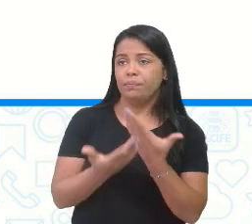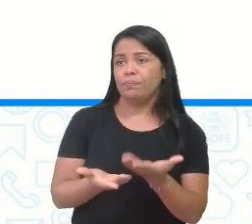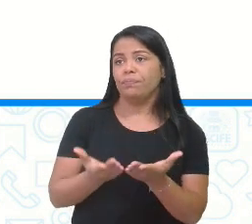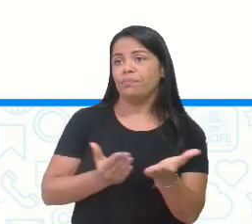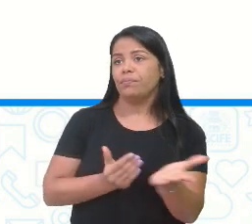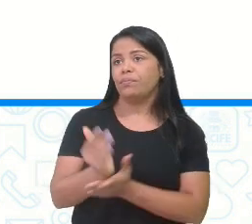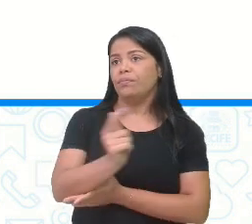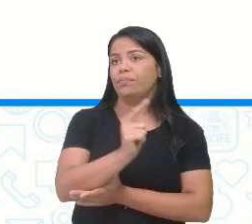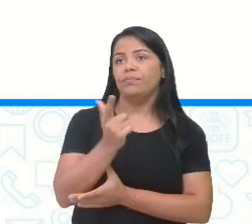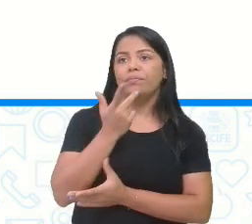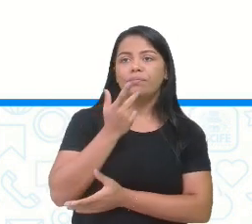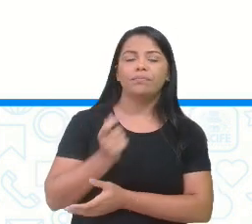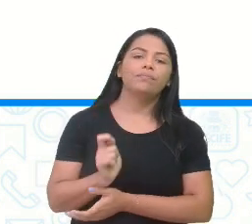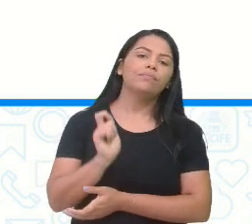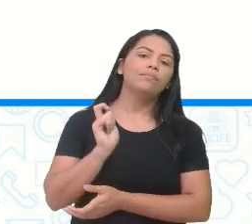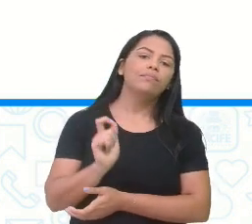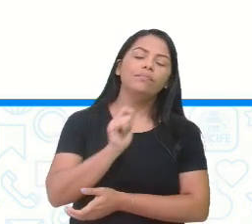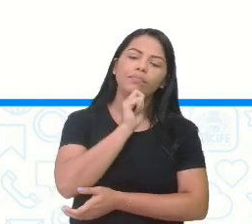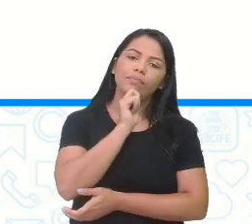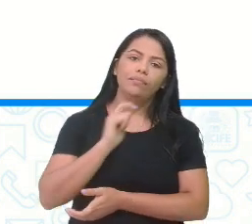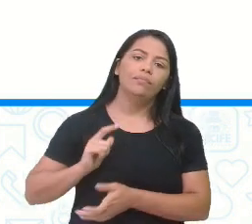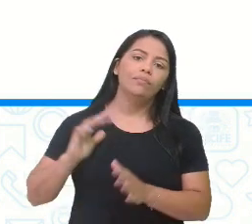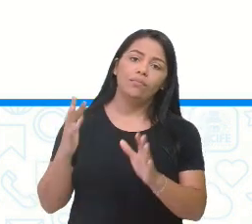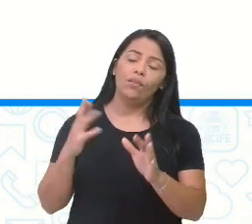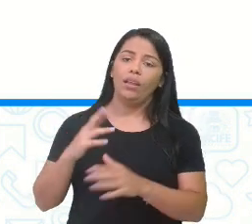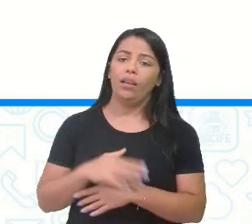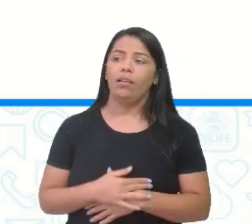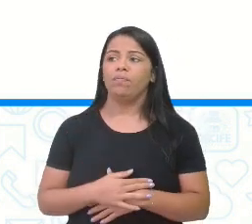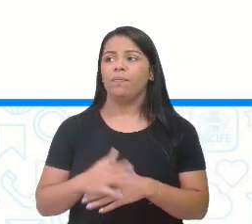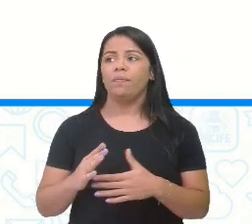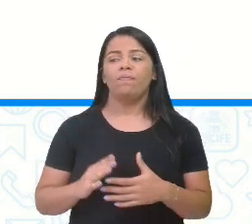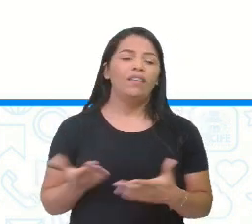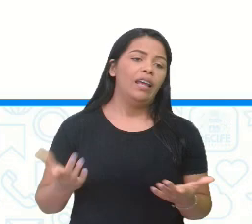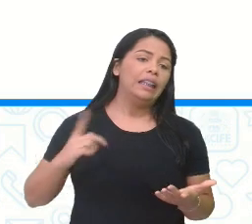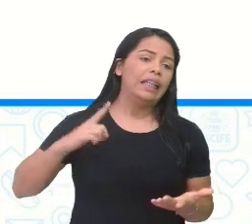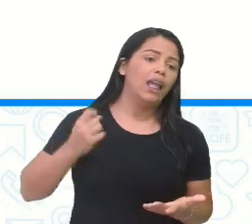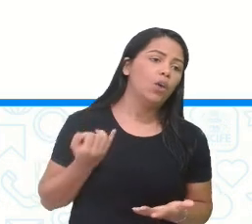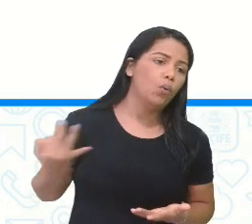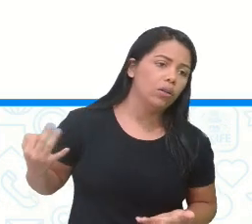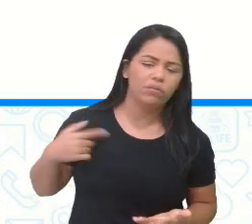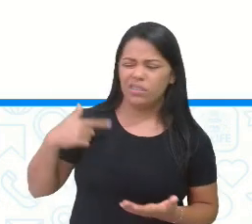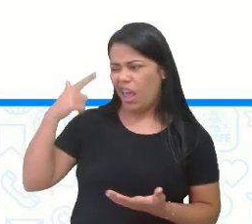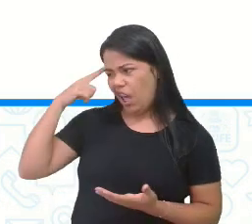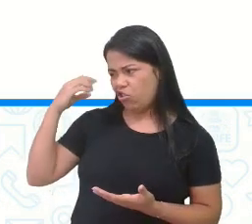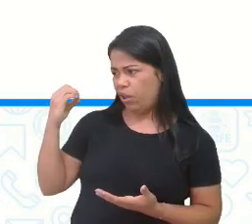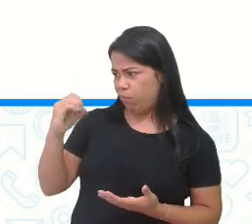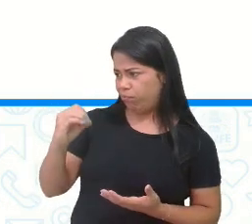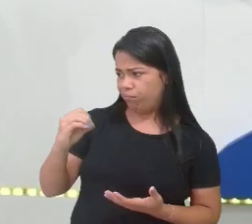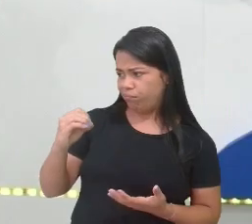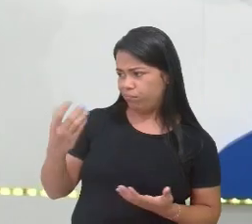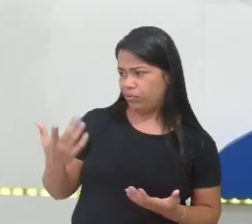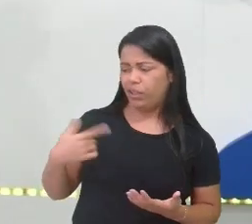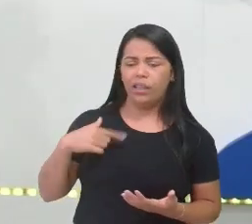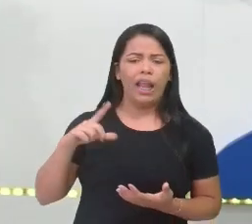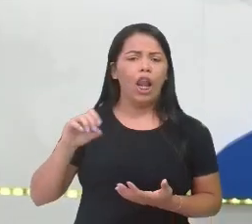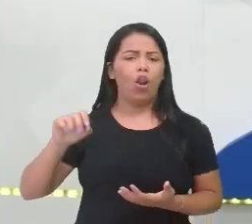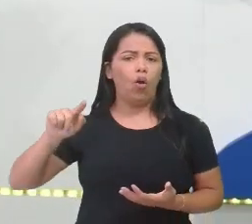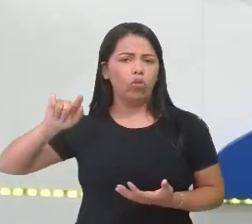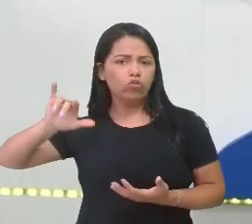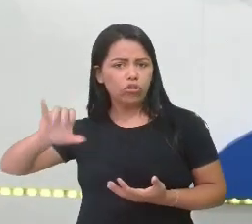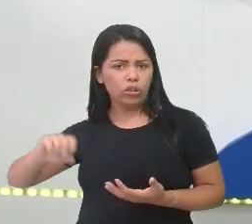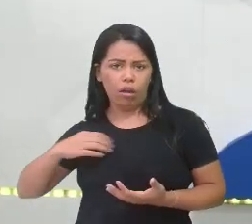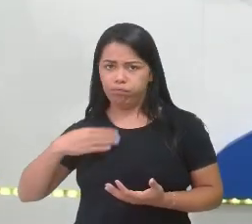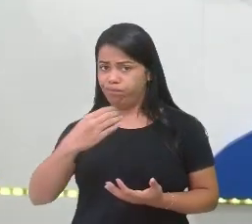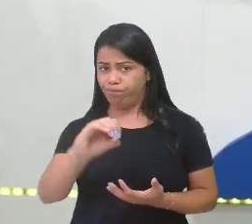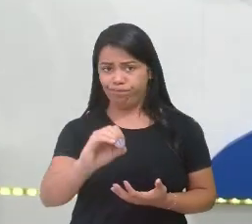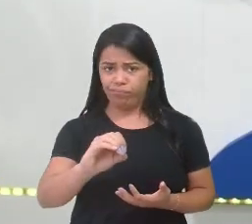dúvida disso. A pergunta seria só a resposta. Sobraram quantos? Você acha que nenhum, então? Então, eu vou explicar. lógica da questão ali, não